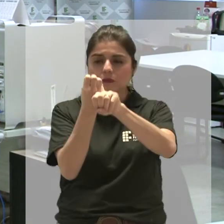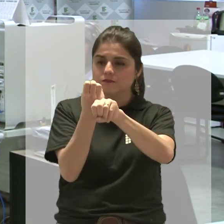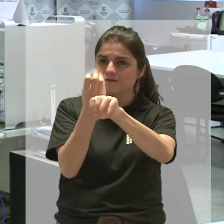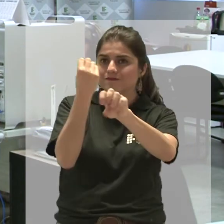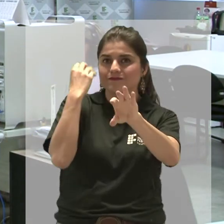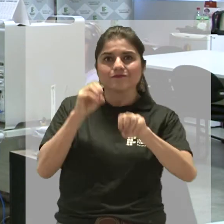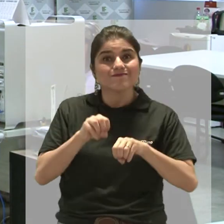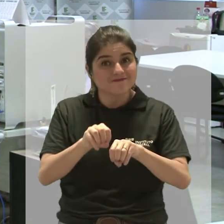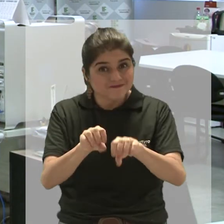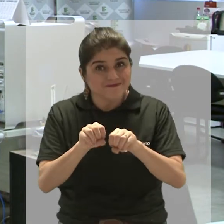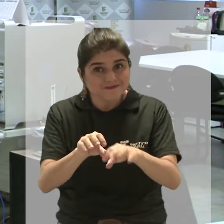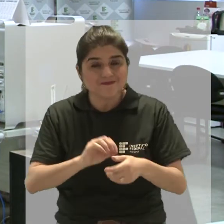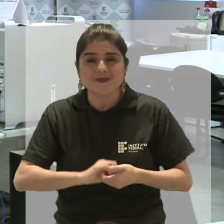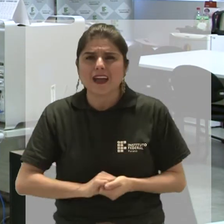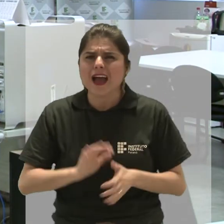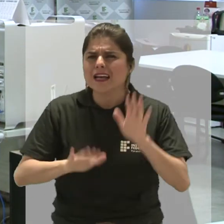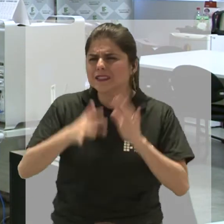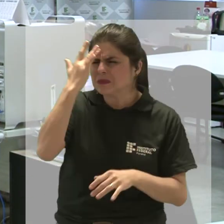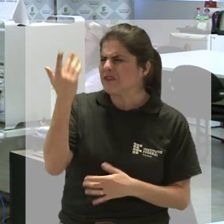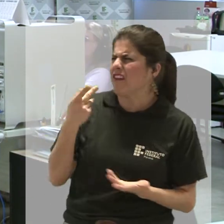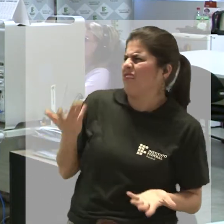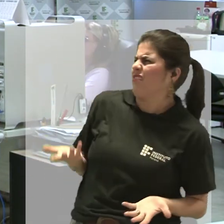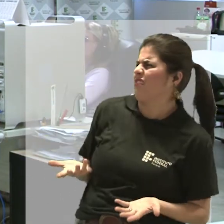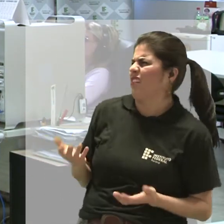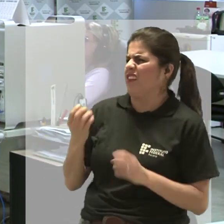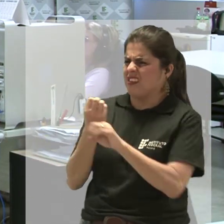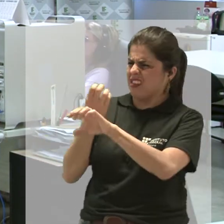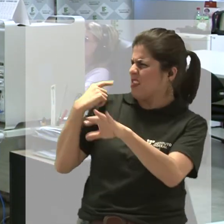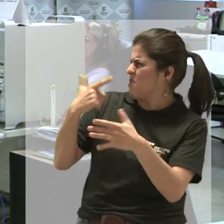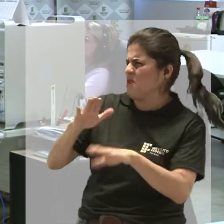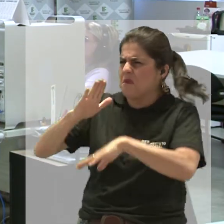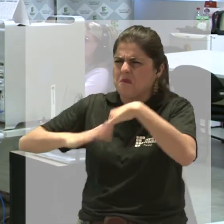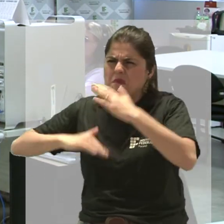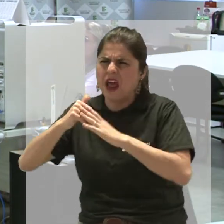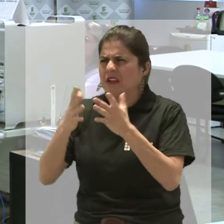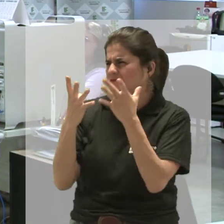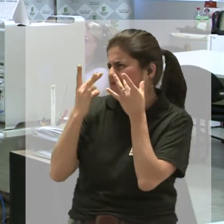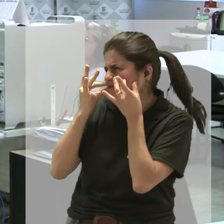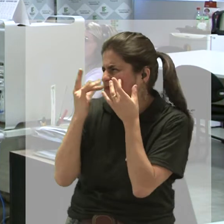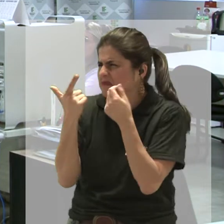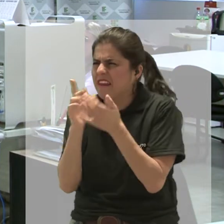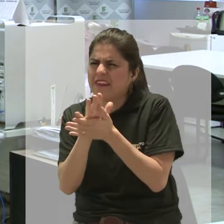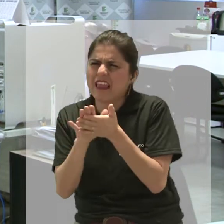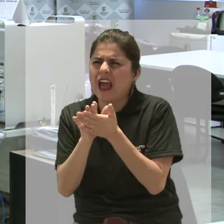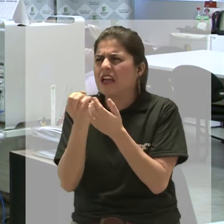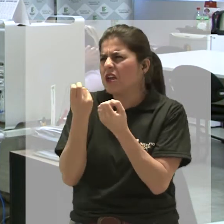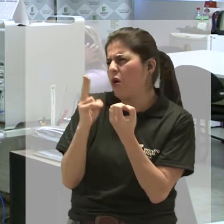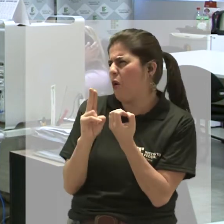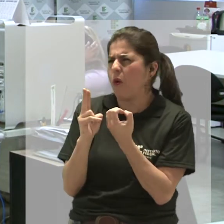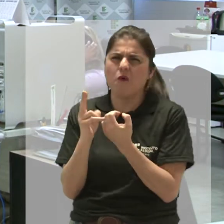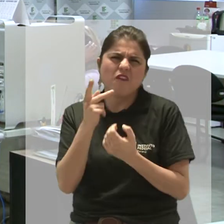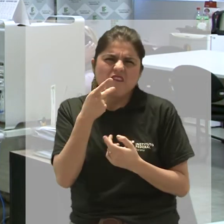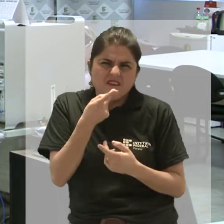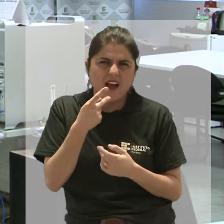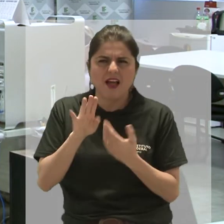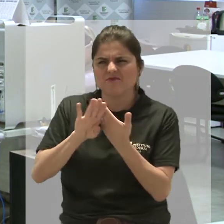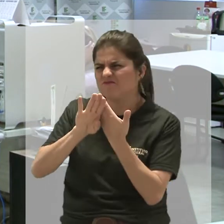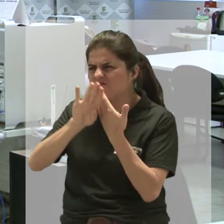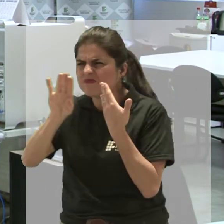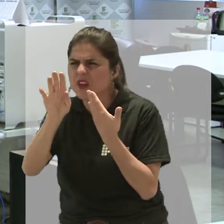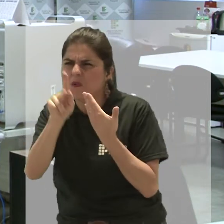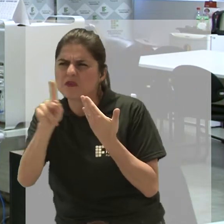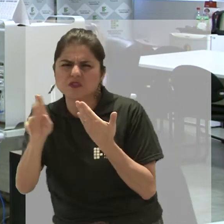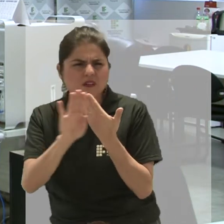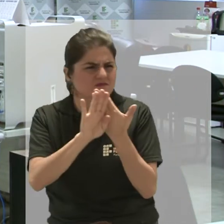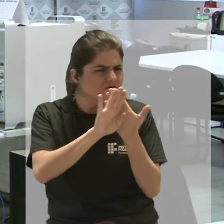agora é educação à distância. Quem acha que um curso à distância não contempla atividades práticas ou então que o estudante fica